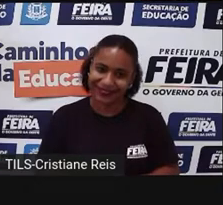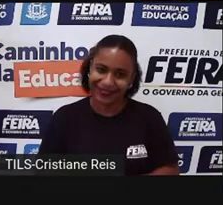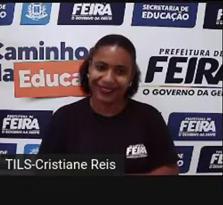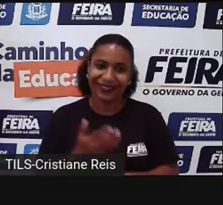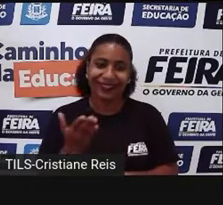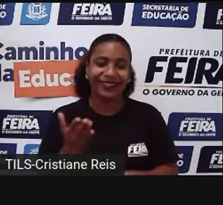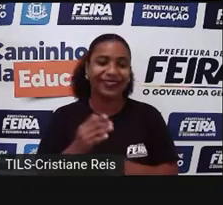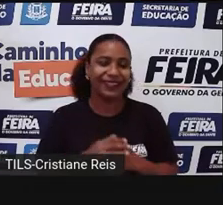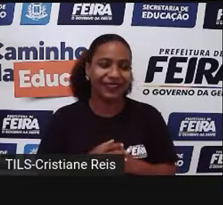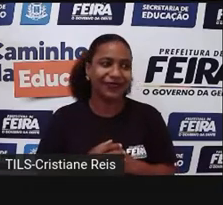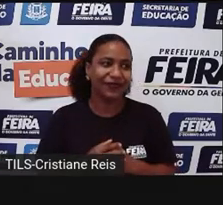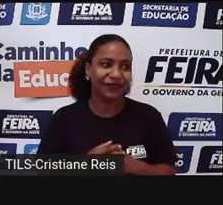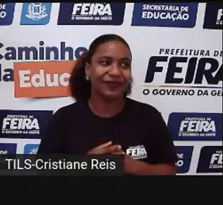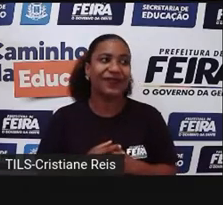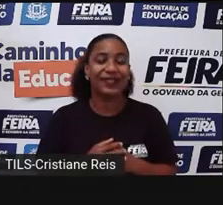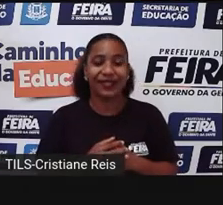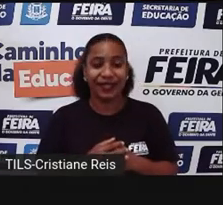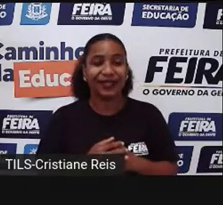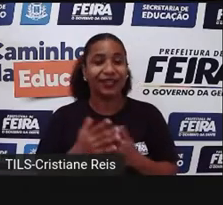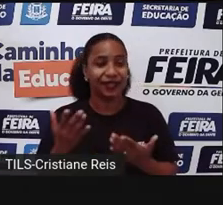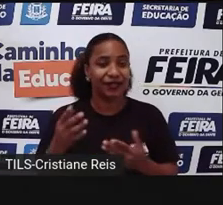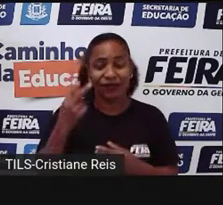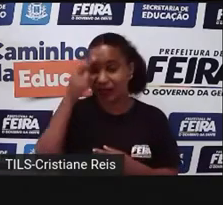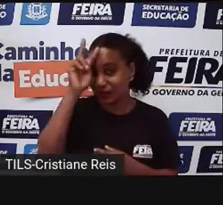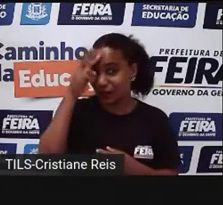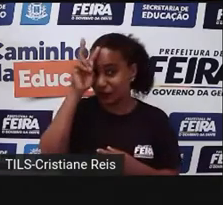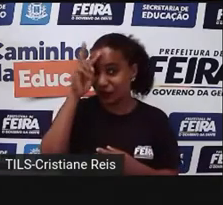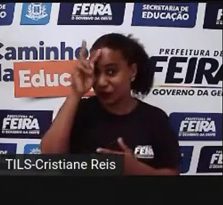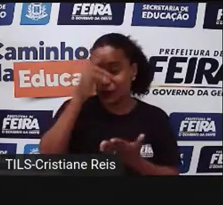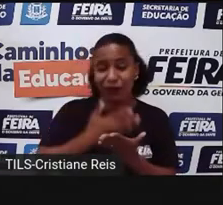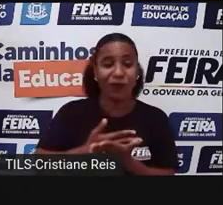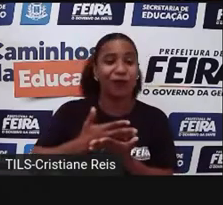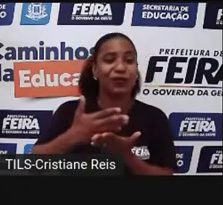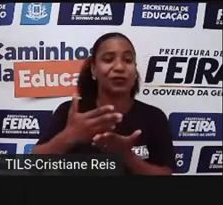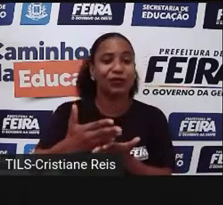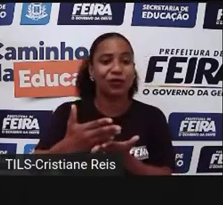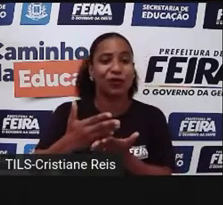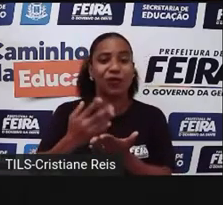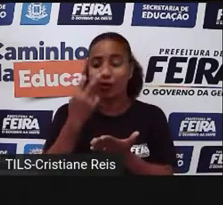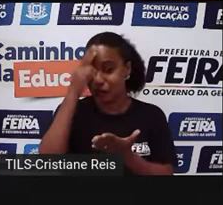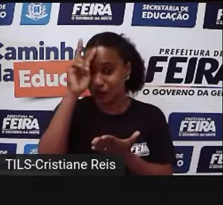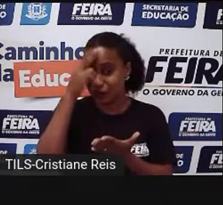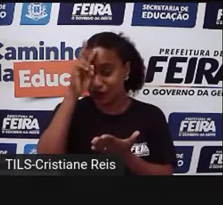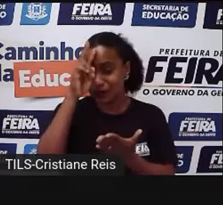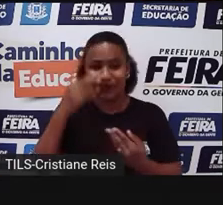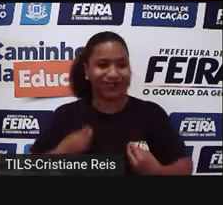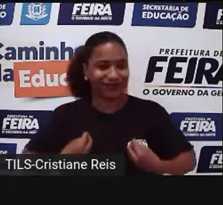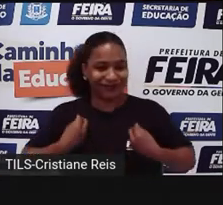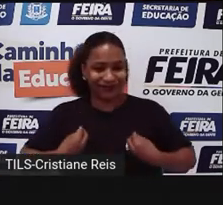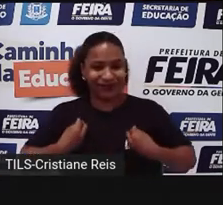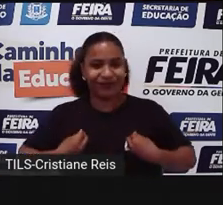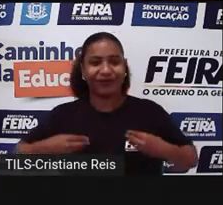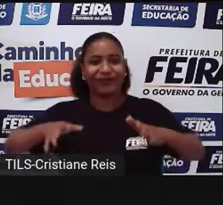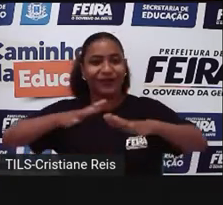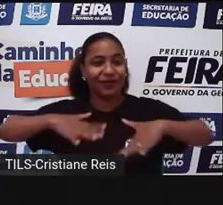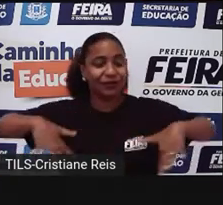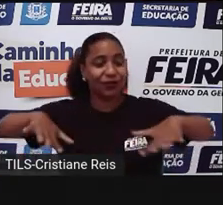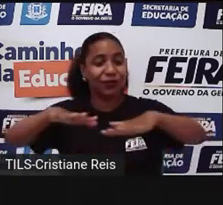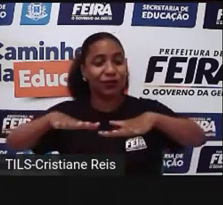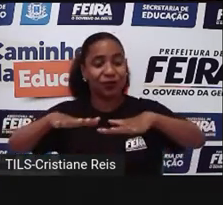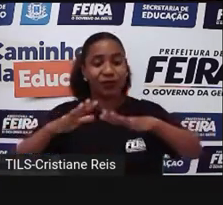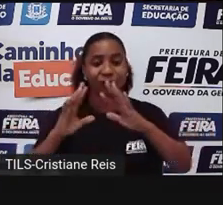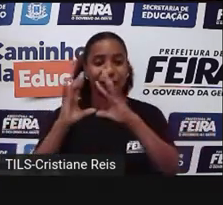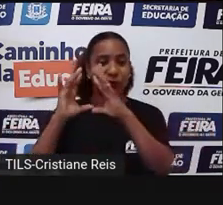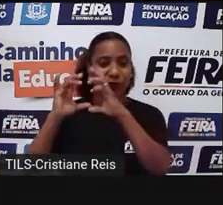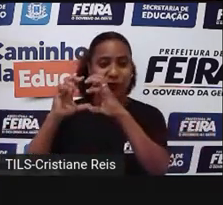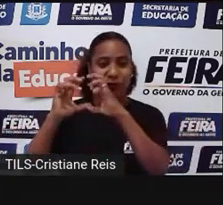que as histórias começaram com a humanidade. Então, a capacidade do cérebro humano, a partir do momento que